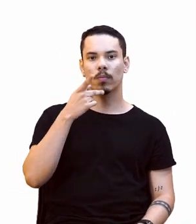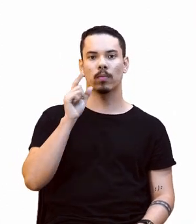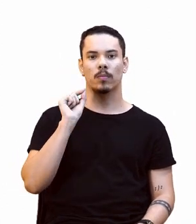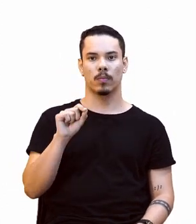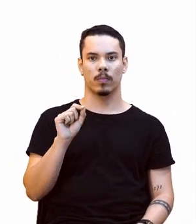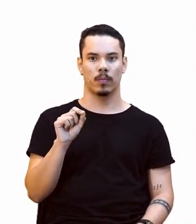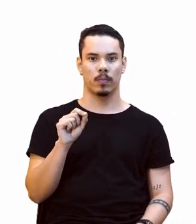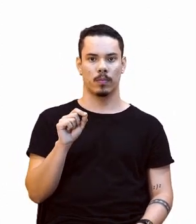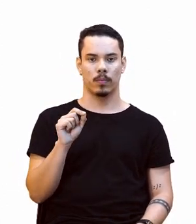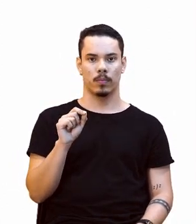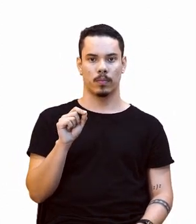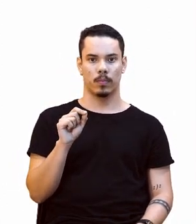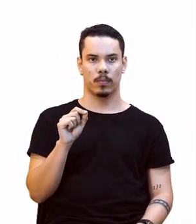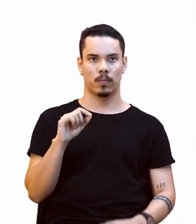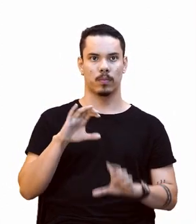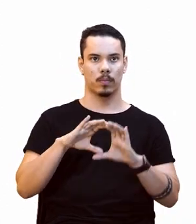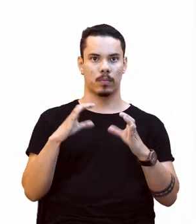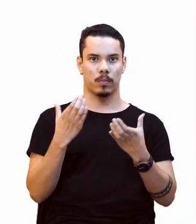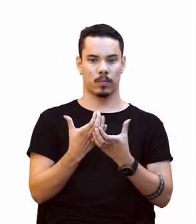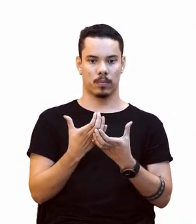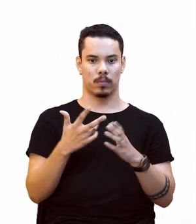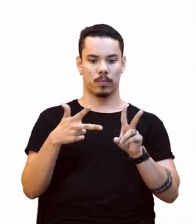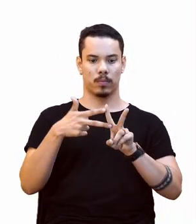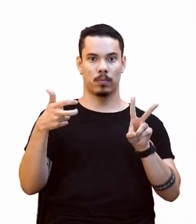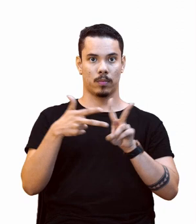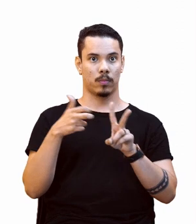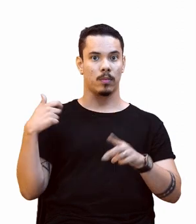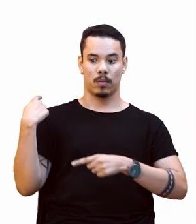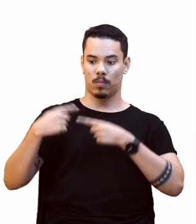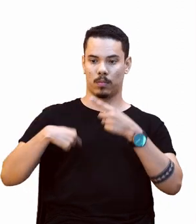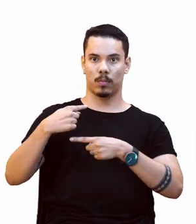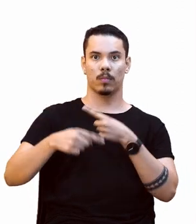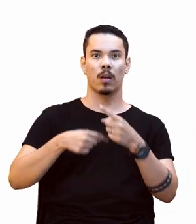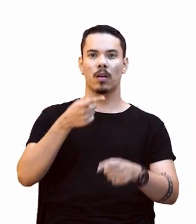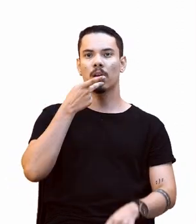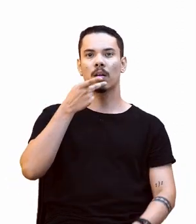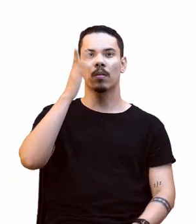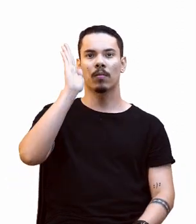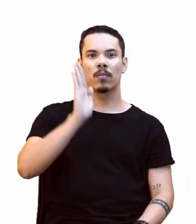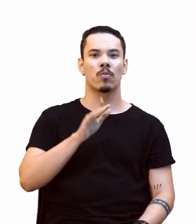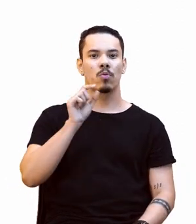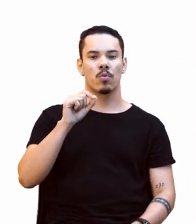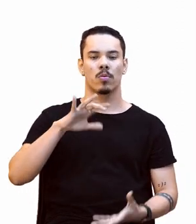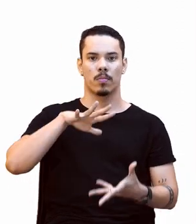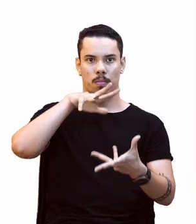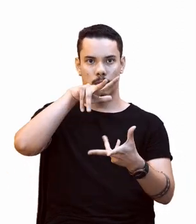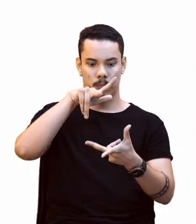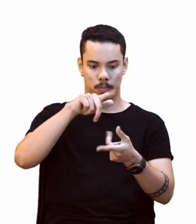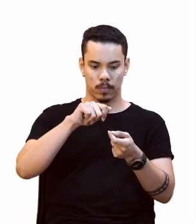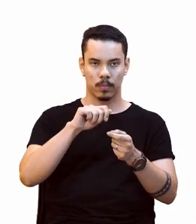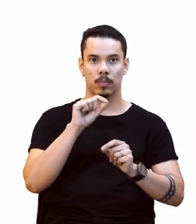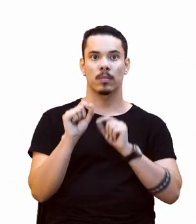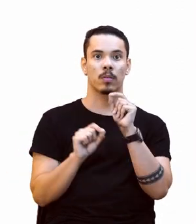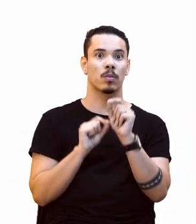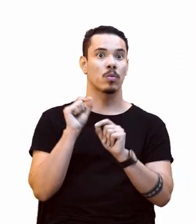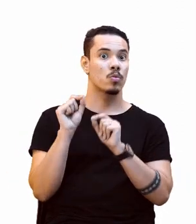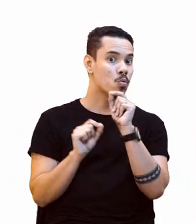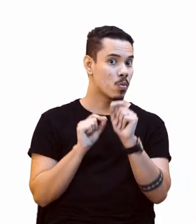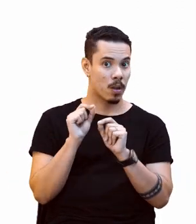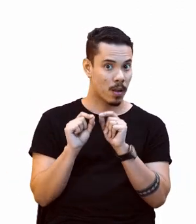comunidade tradicional, indígena, considera o planeta Terra como sendo, ele coloca maiúsculo,